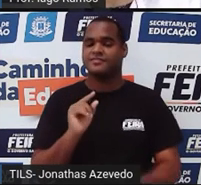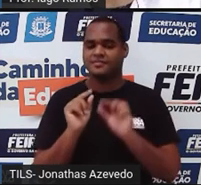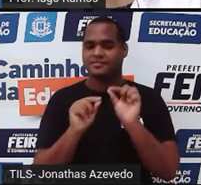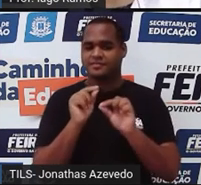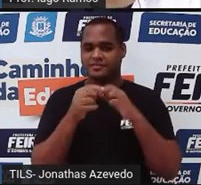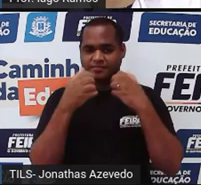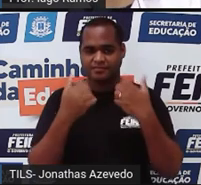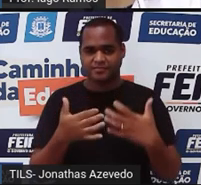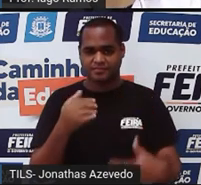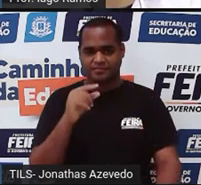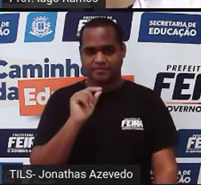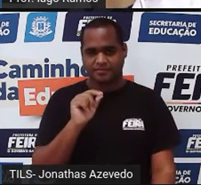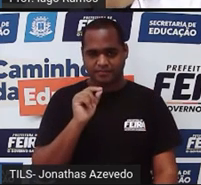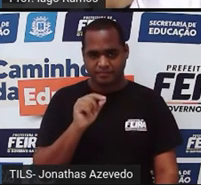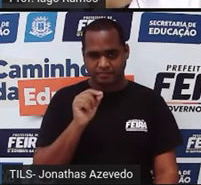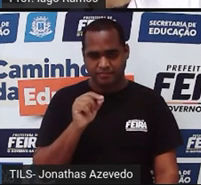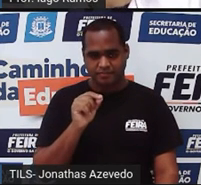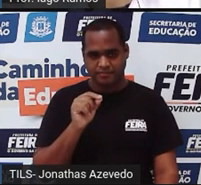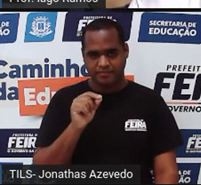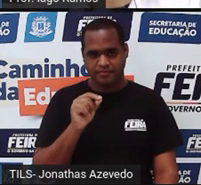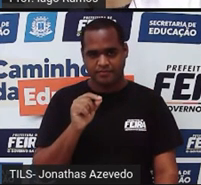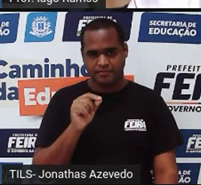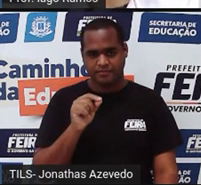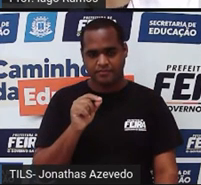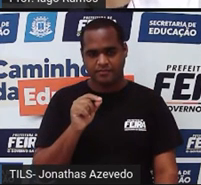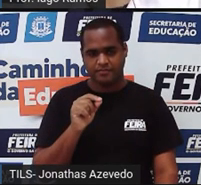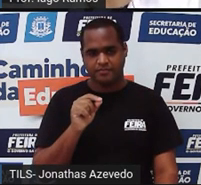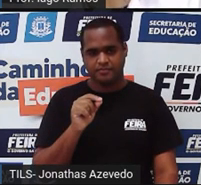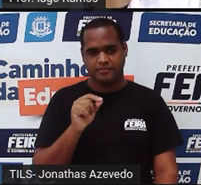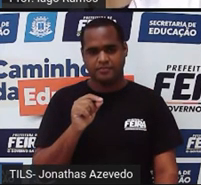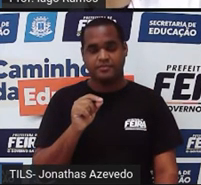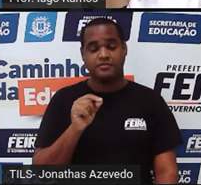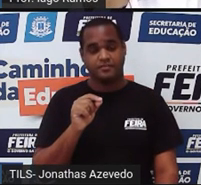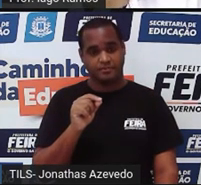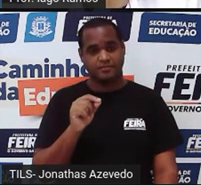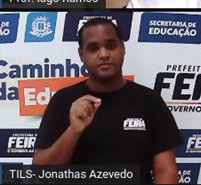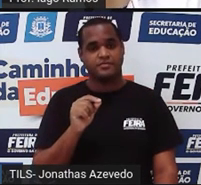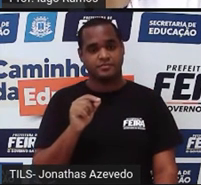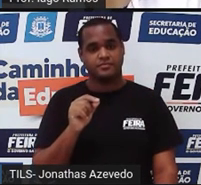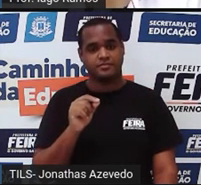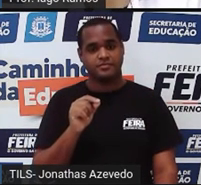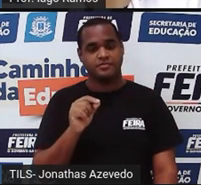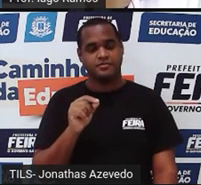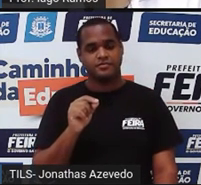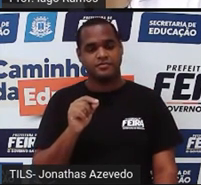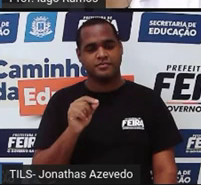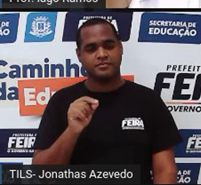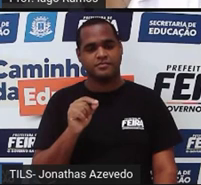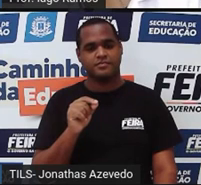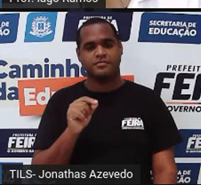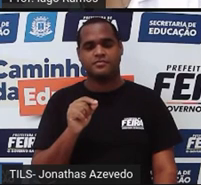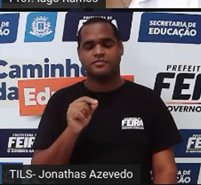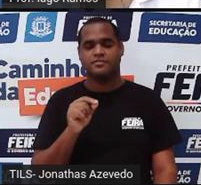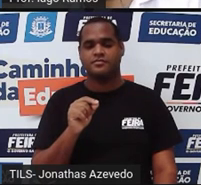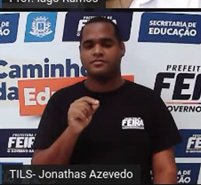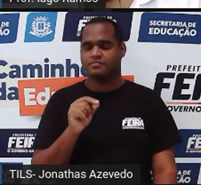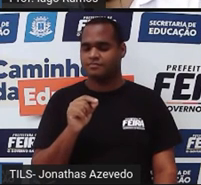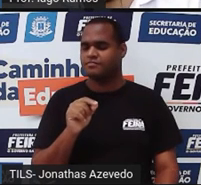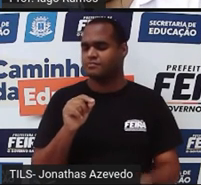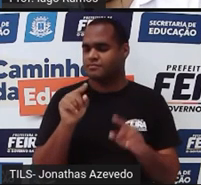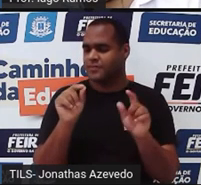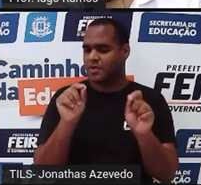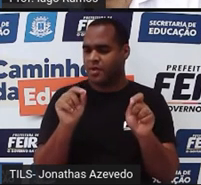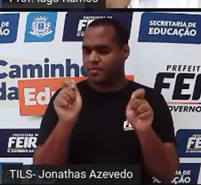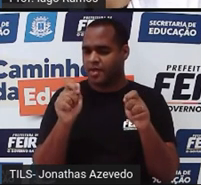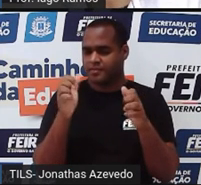vai dizer para nós, né? Quantas placas é possível fabricar, mas só que para fazer toda essa